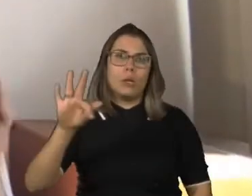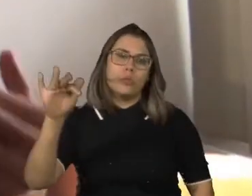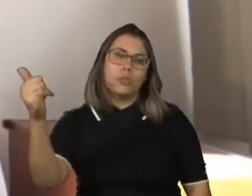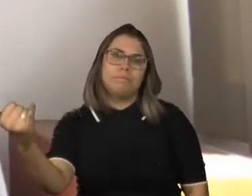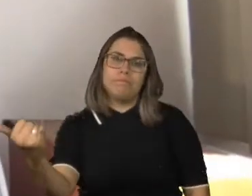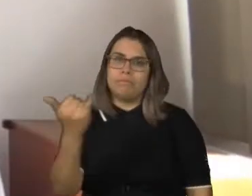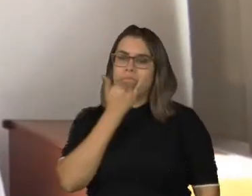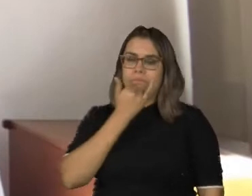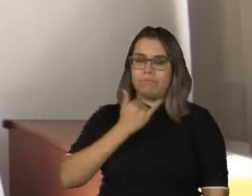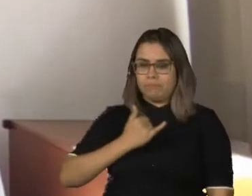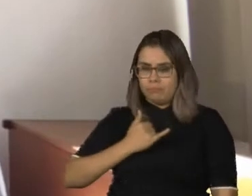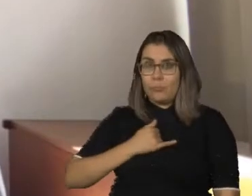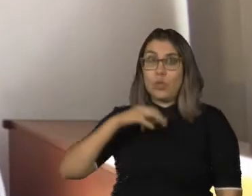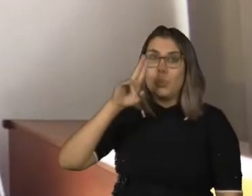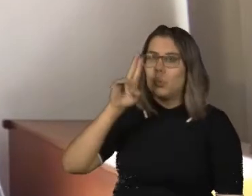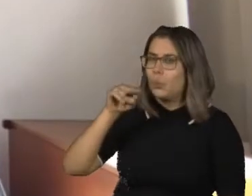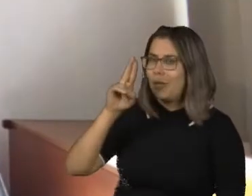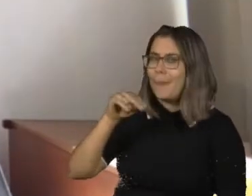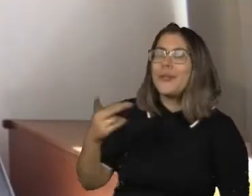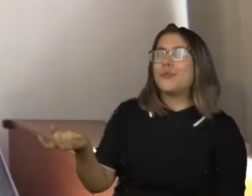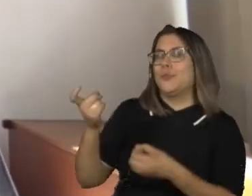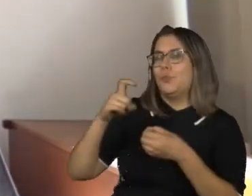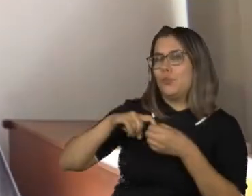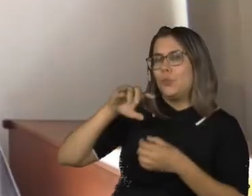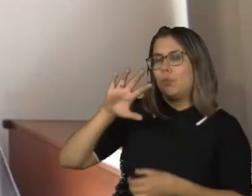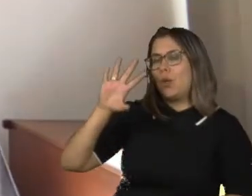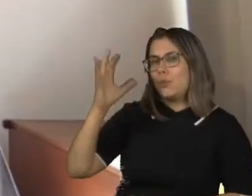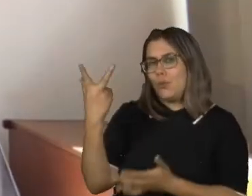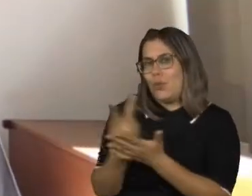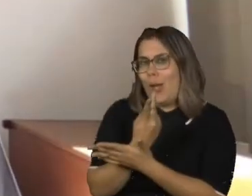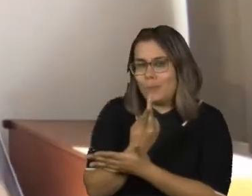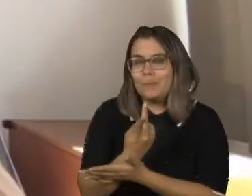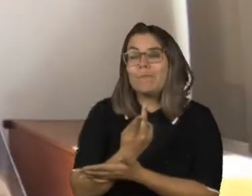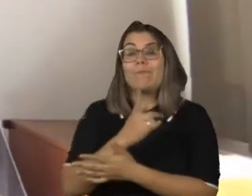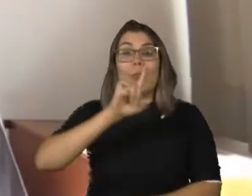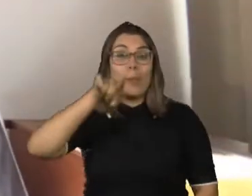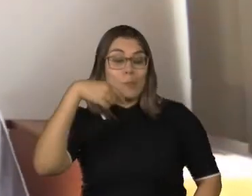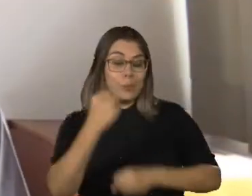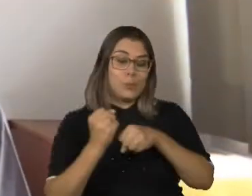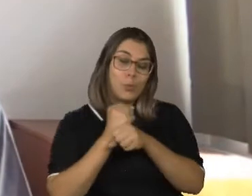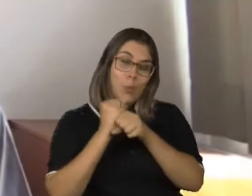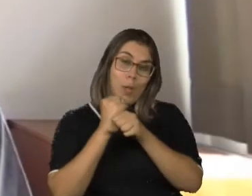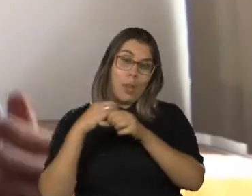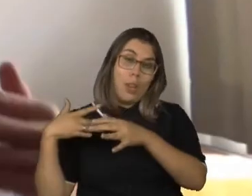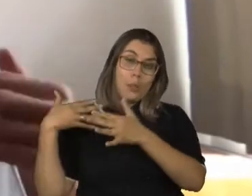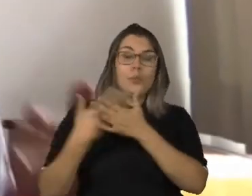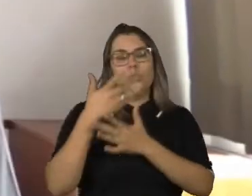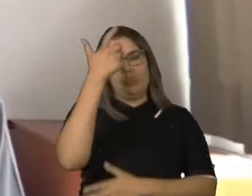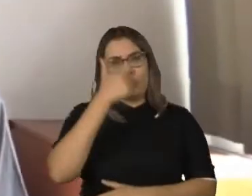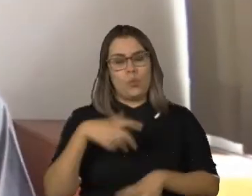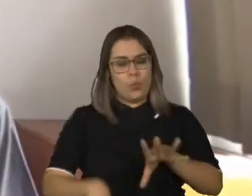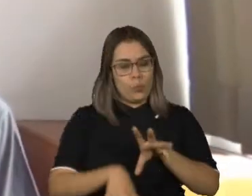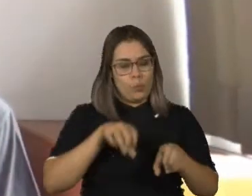nunca mais repetiu o vestibular. Alguns anos depois, já formado, eu me inscrevi